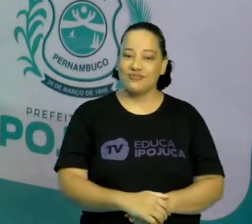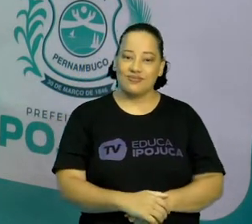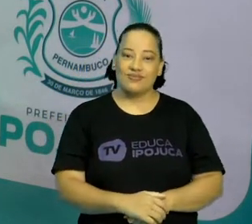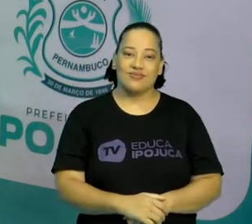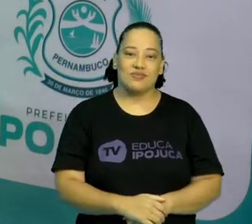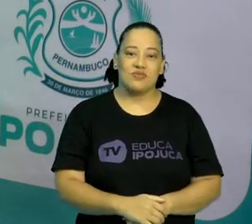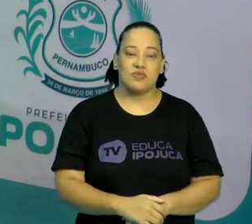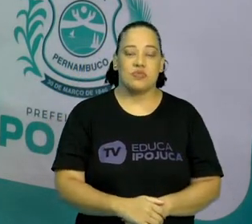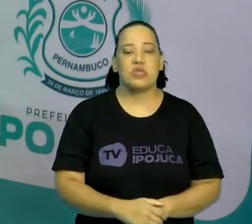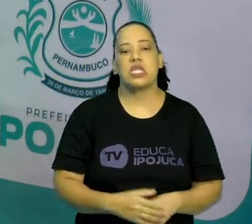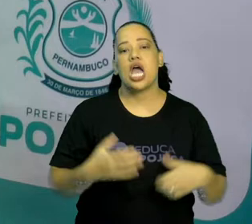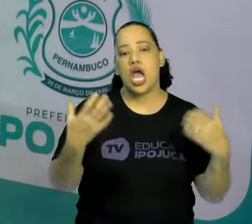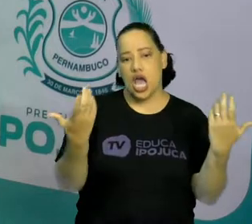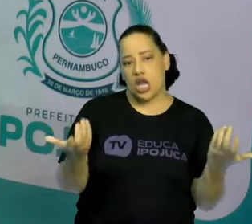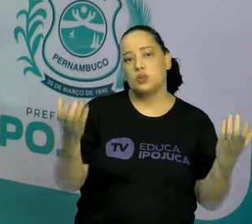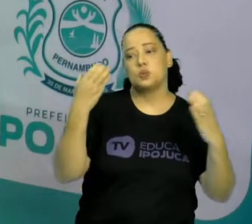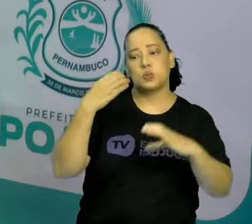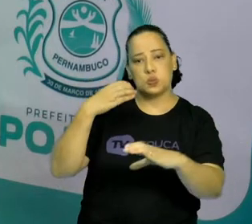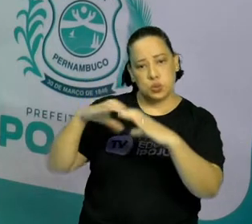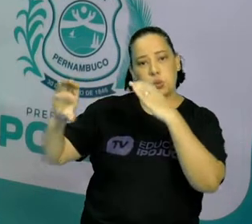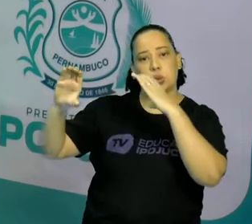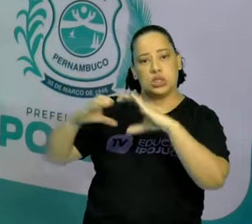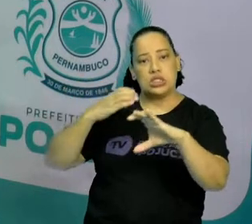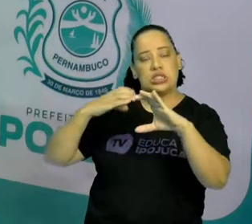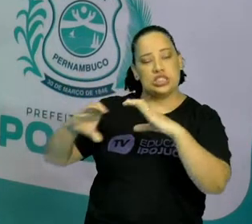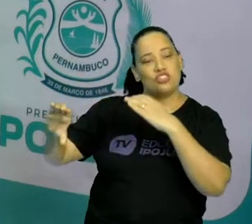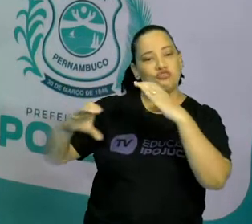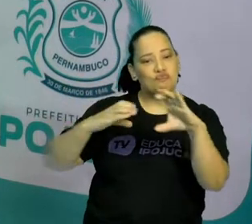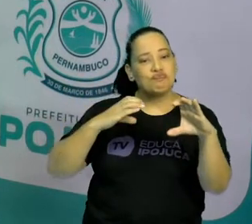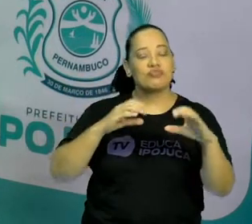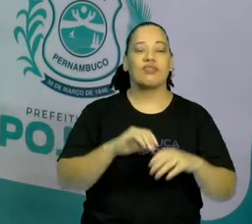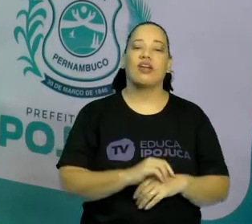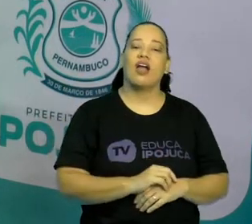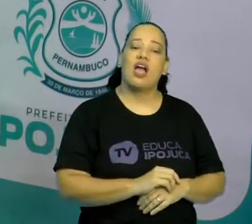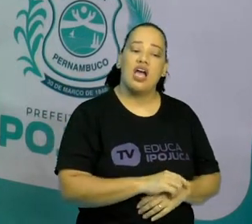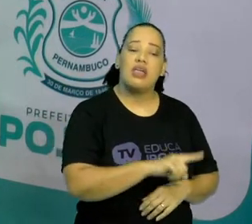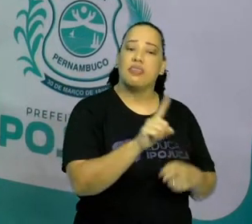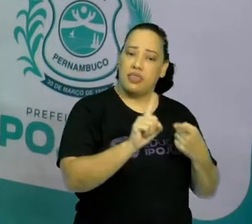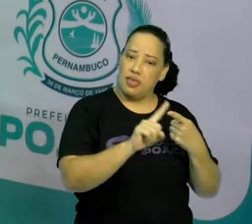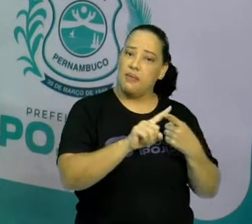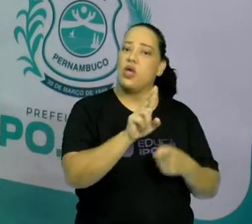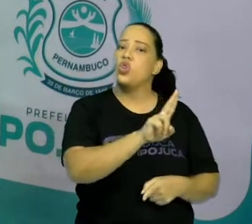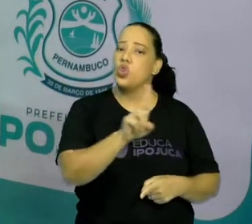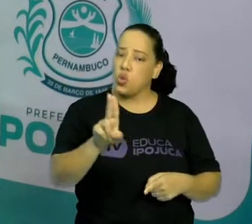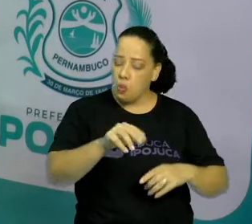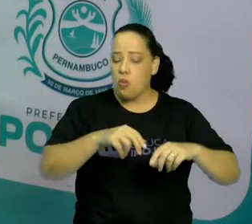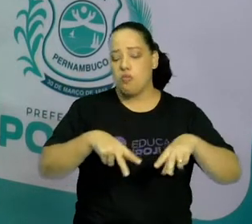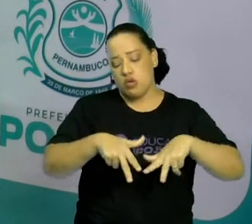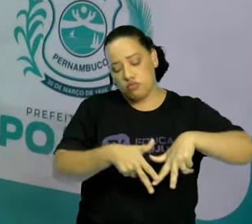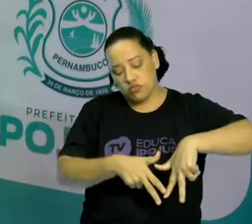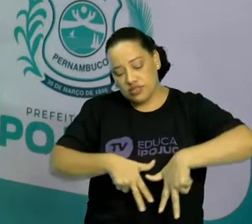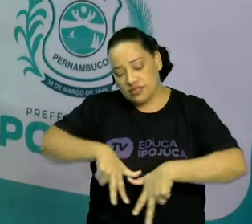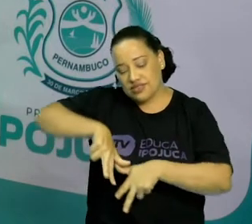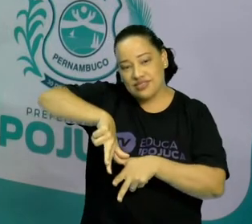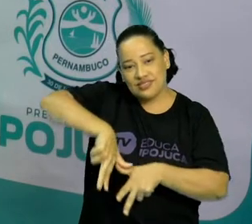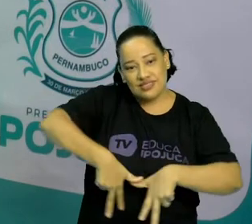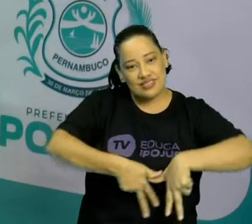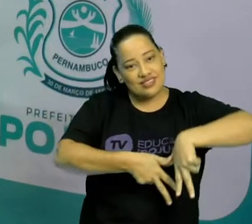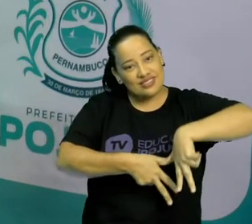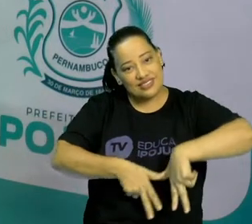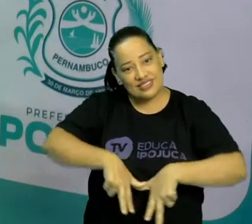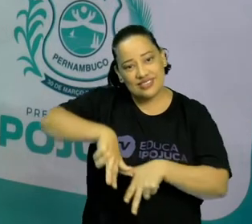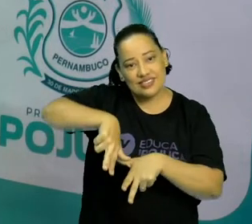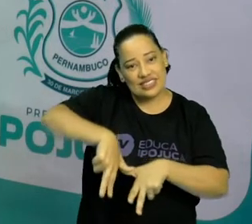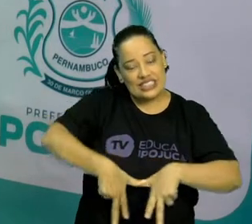E as cantigas, crianças, elas também são chamadas de cirandas. Bom, são chamadas